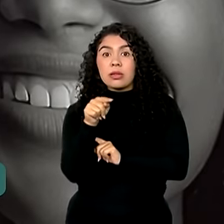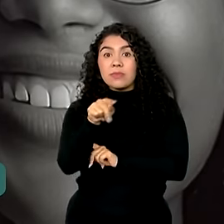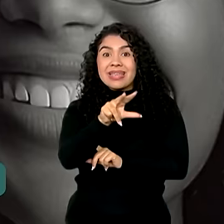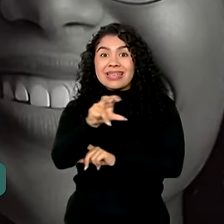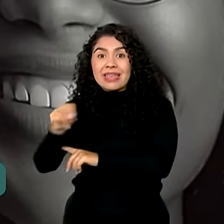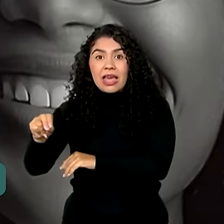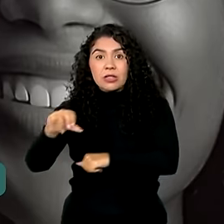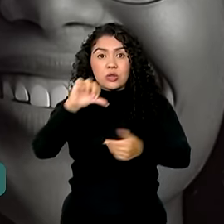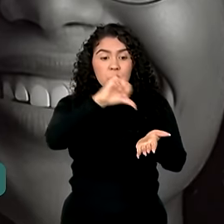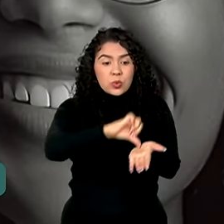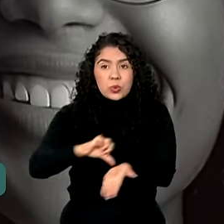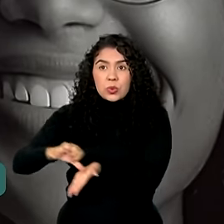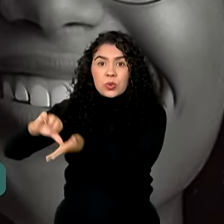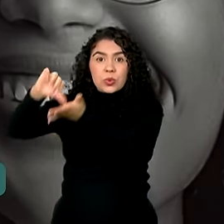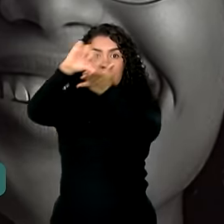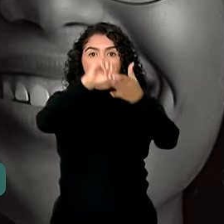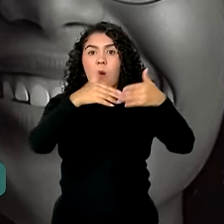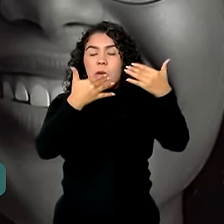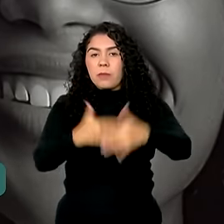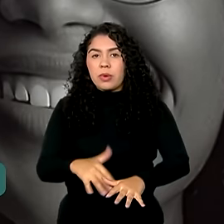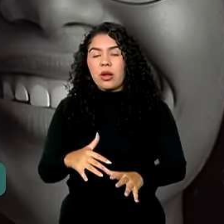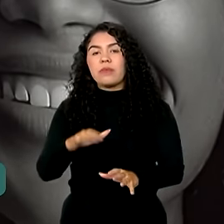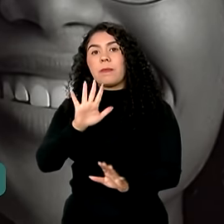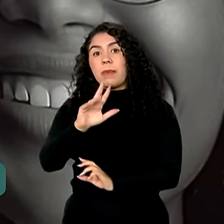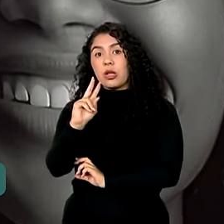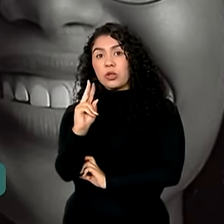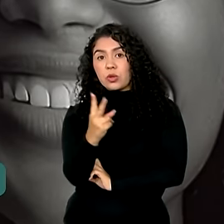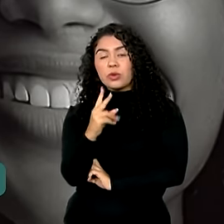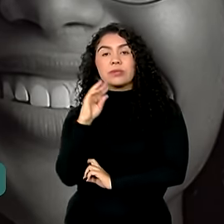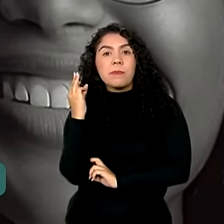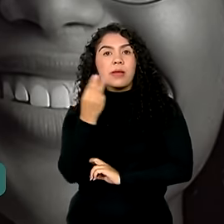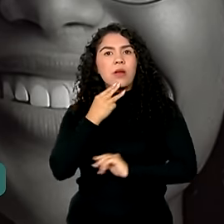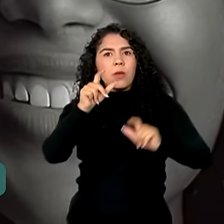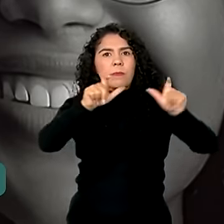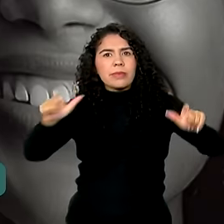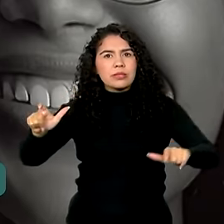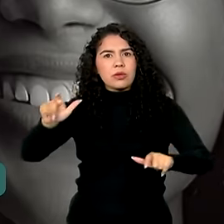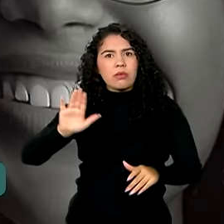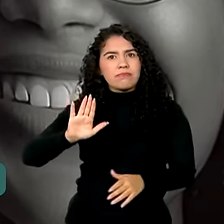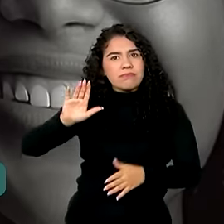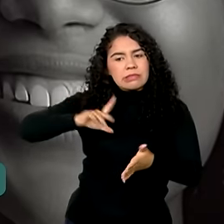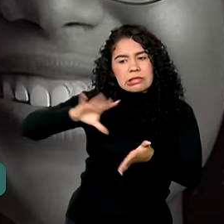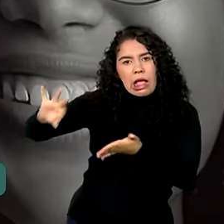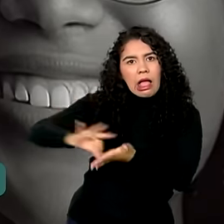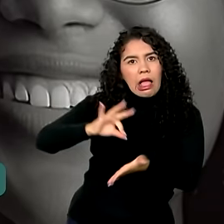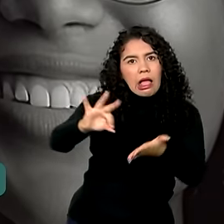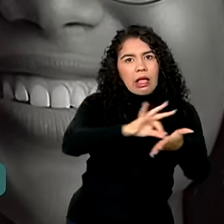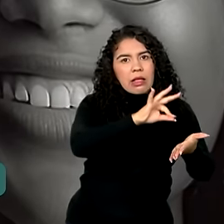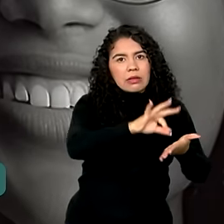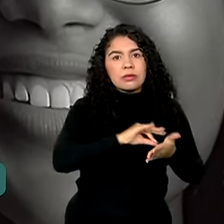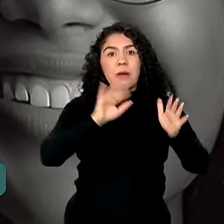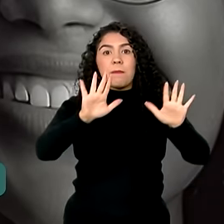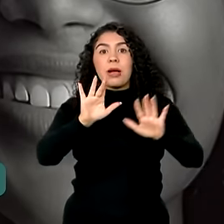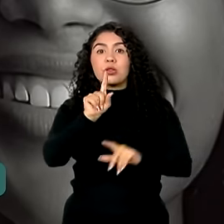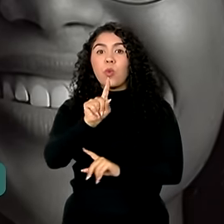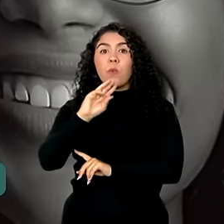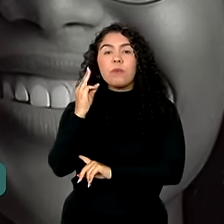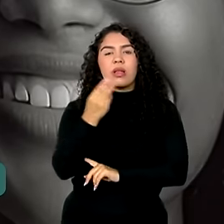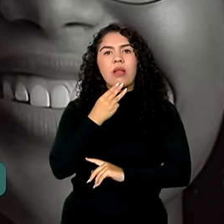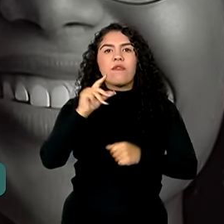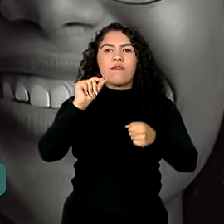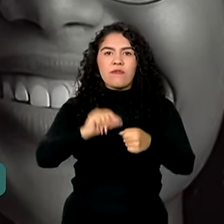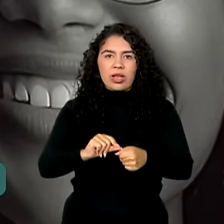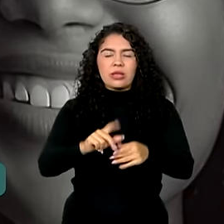provas. Dos 2 milhões e 100 mil inscritos, cerca de 1 milhão de pessoas fizeram as provas. Uma